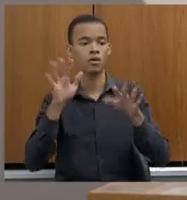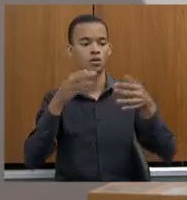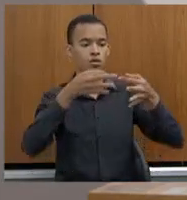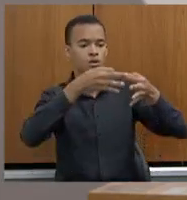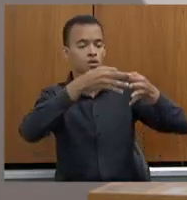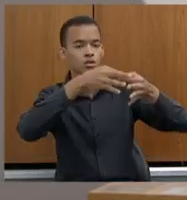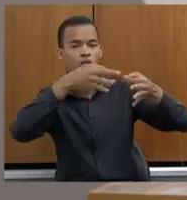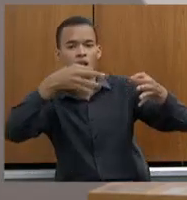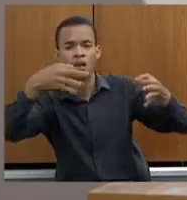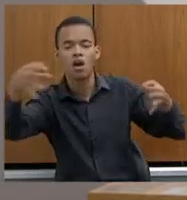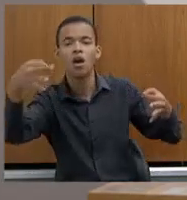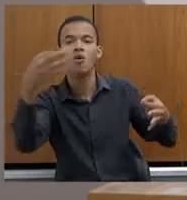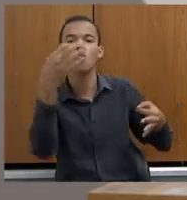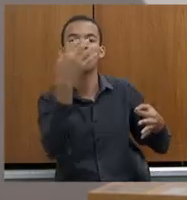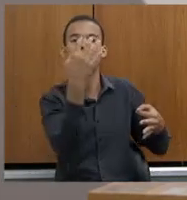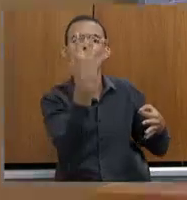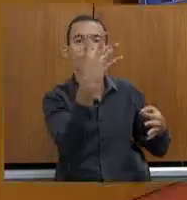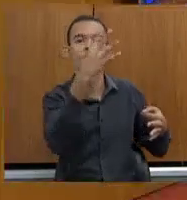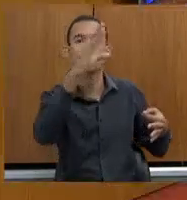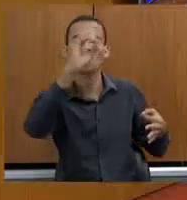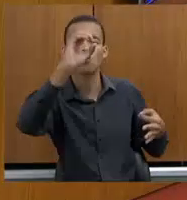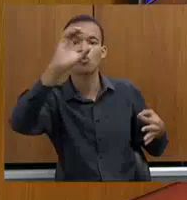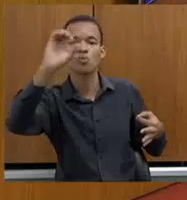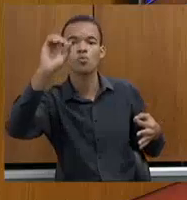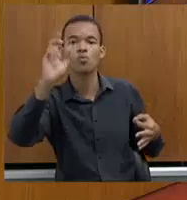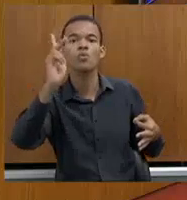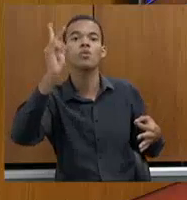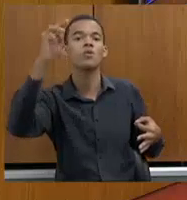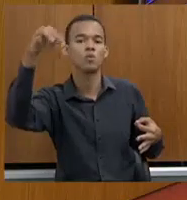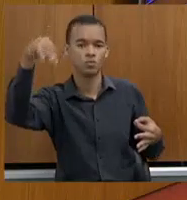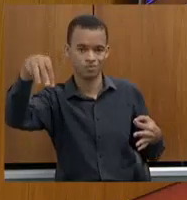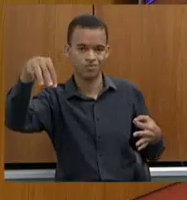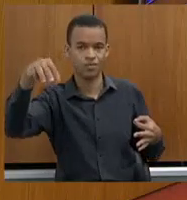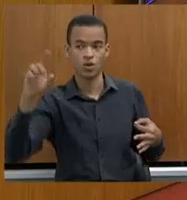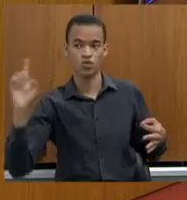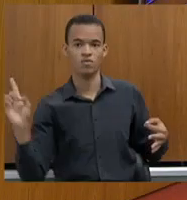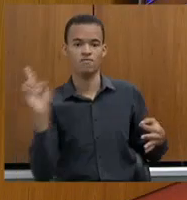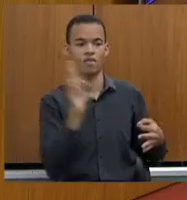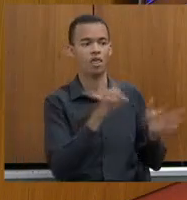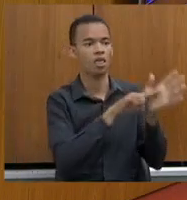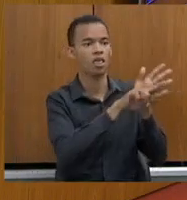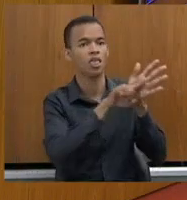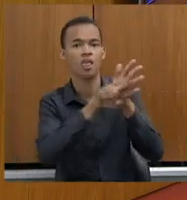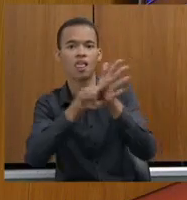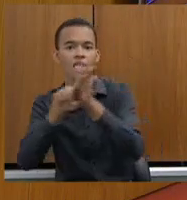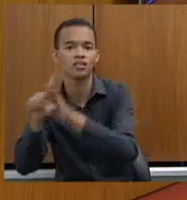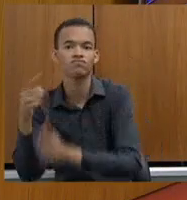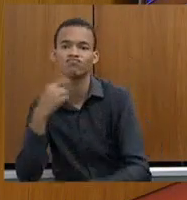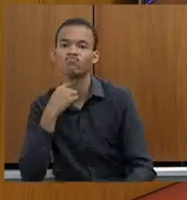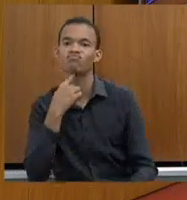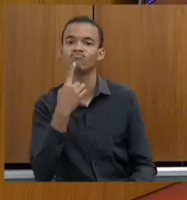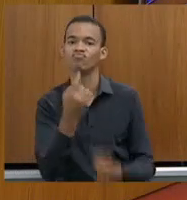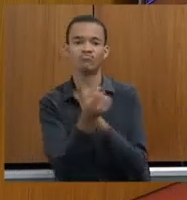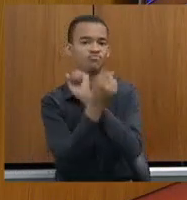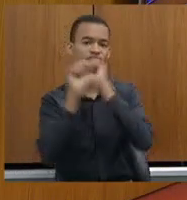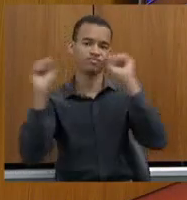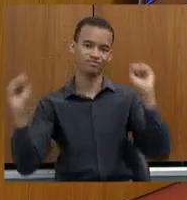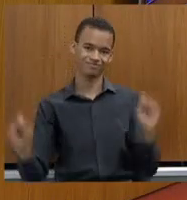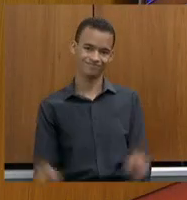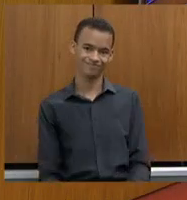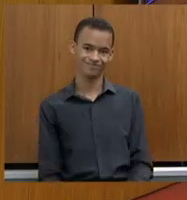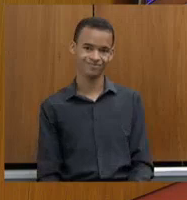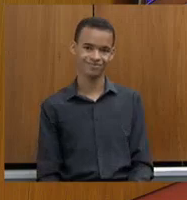Rodrigues. Rodrigues, agora ele vai sozinho, porque eu não estou aqui mais, então ele vai sozinho. Ele vai a Brasília para resolver